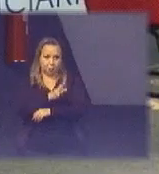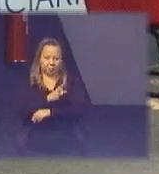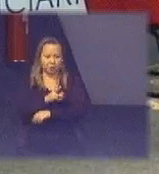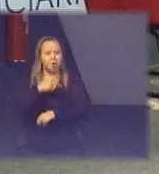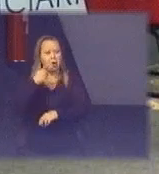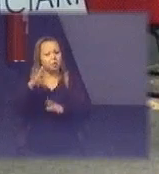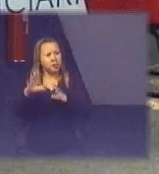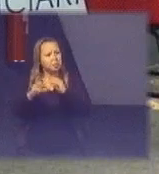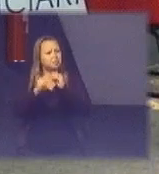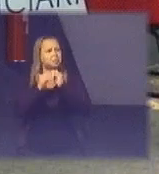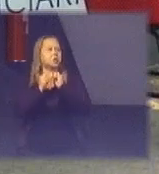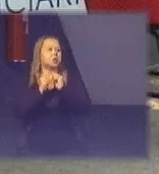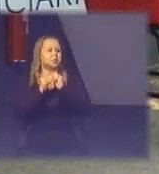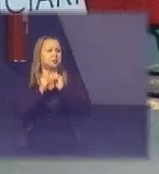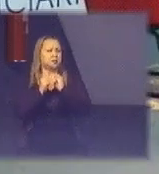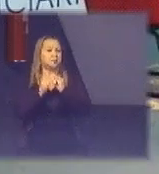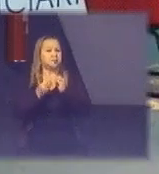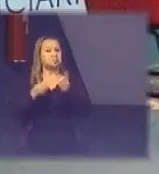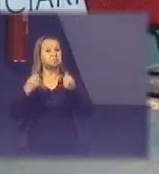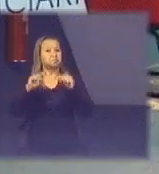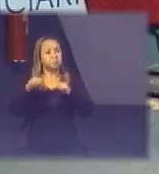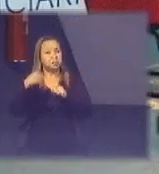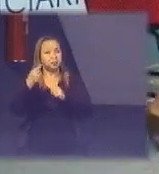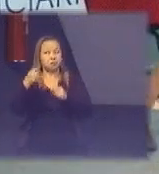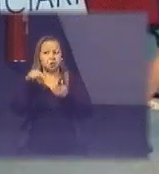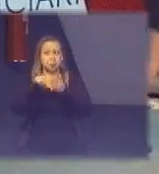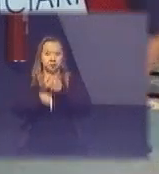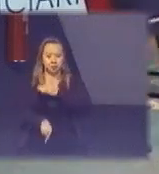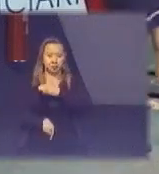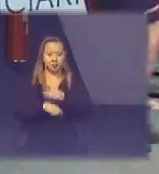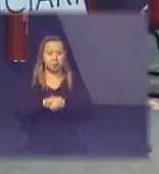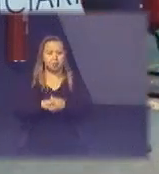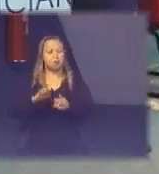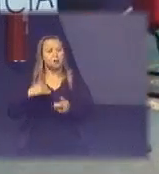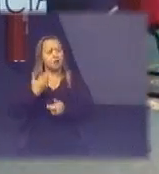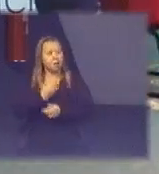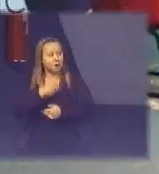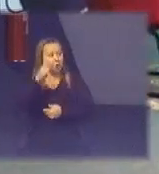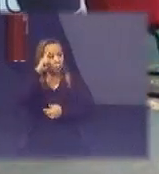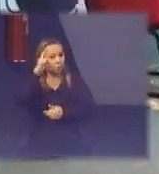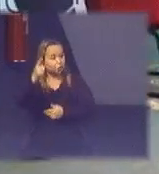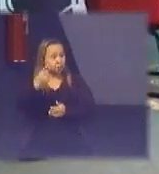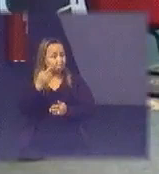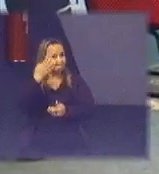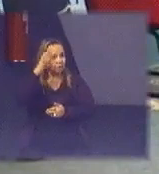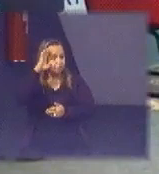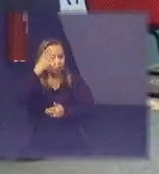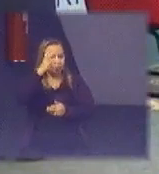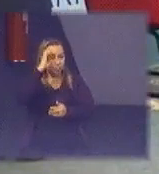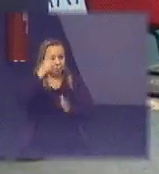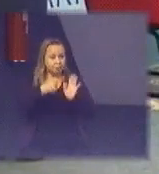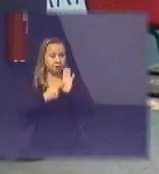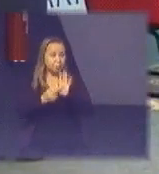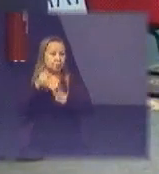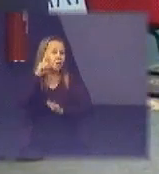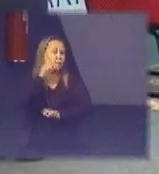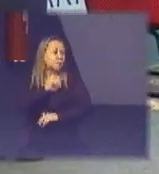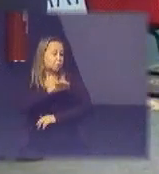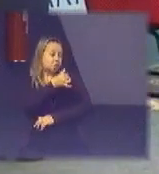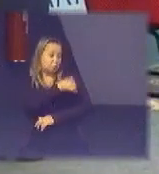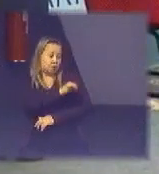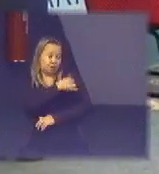ADMI vai estar aqui para aprofundar pode passar então essa é a nossa solução que a gente apresentou no estado do Rio de Janeiro temos um manual